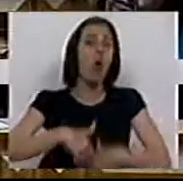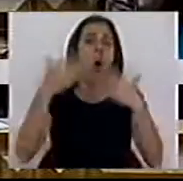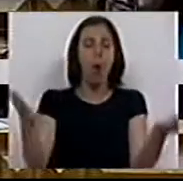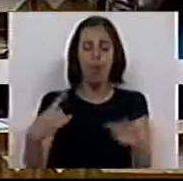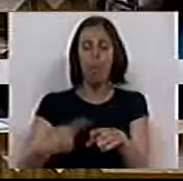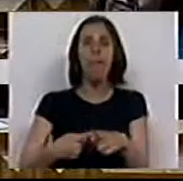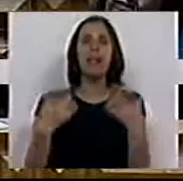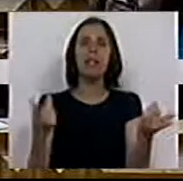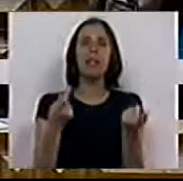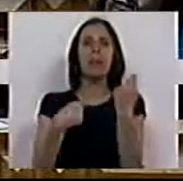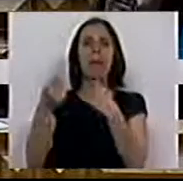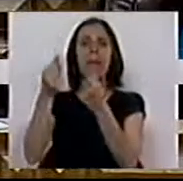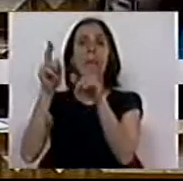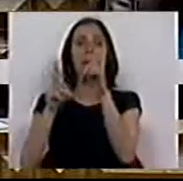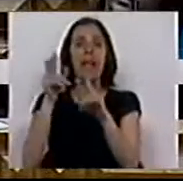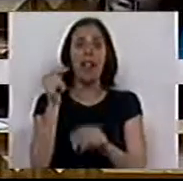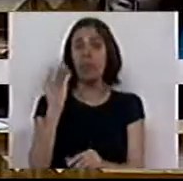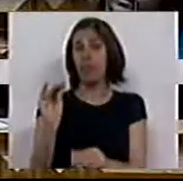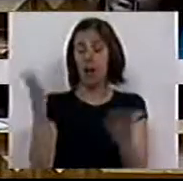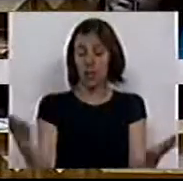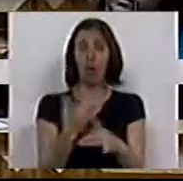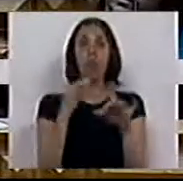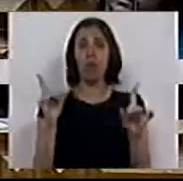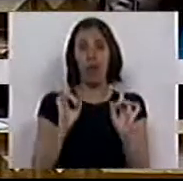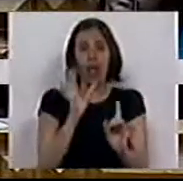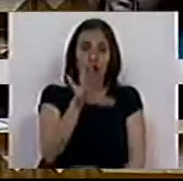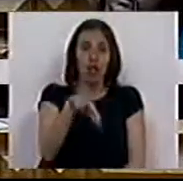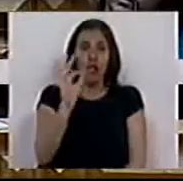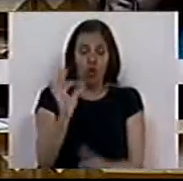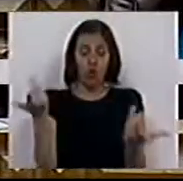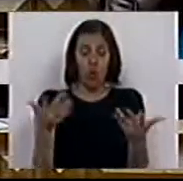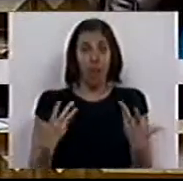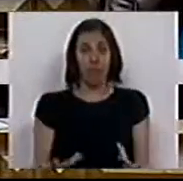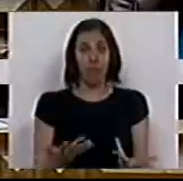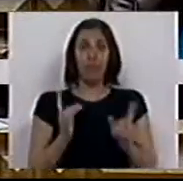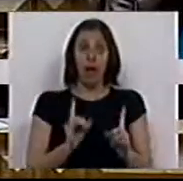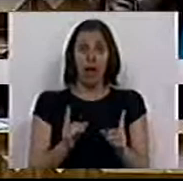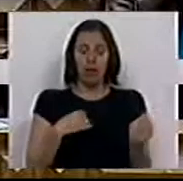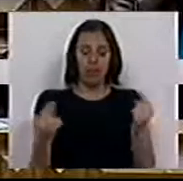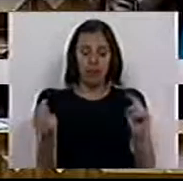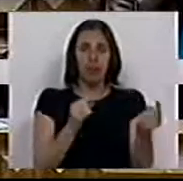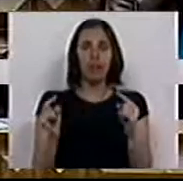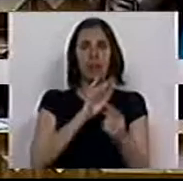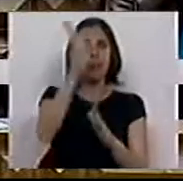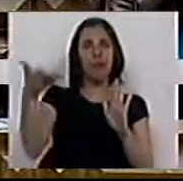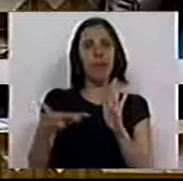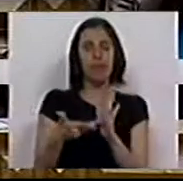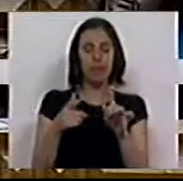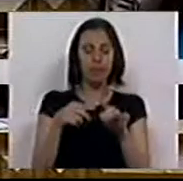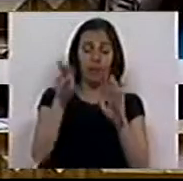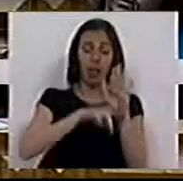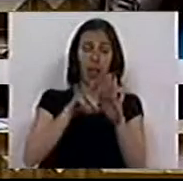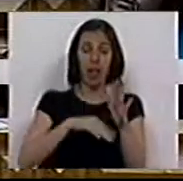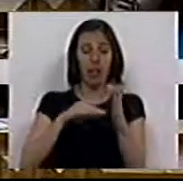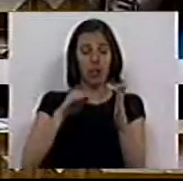os interesses dos mercados financeiros? Porque é esta a escolha que está em cima da mesa quando debatemos a introdução das